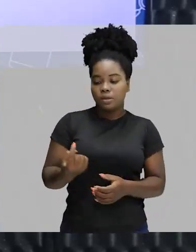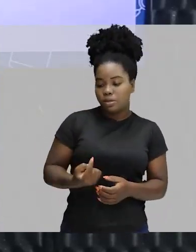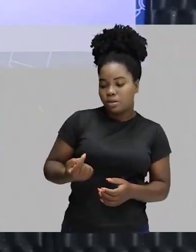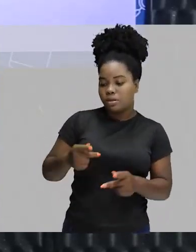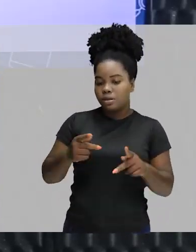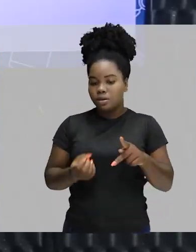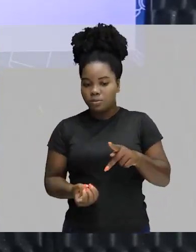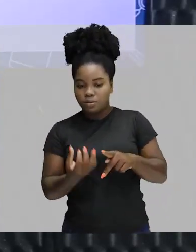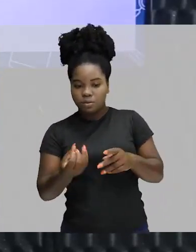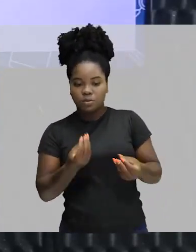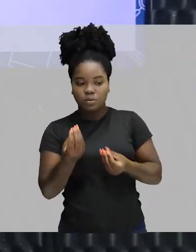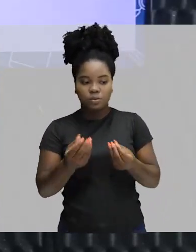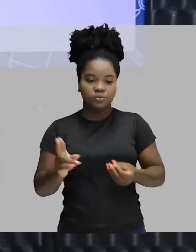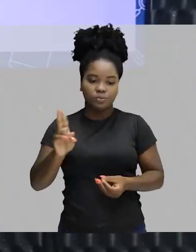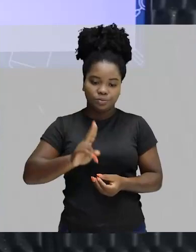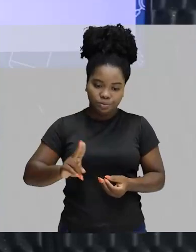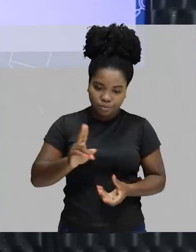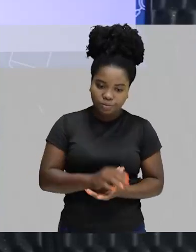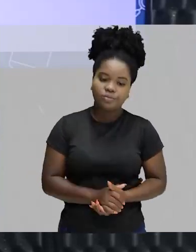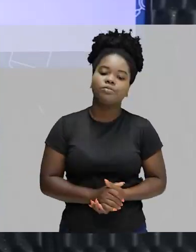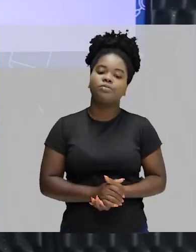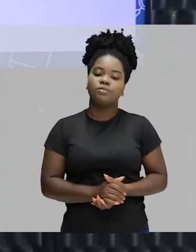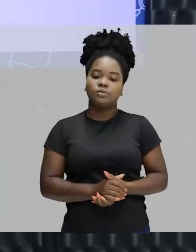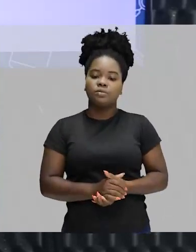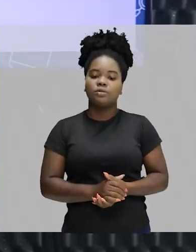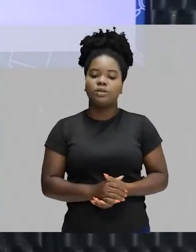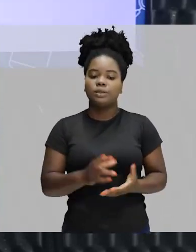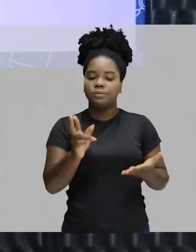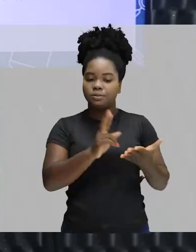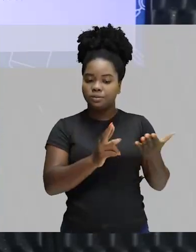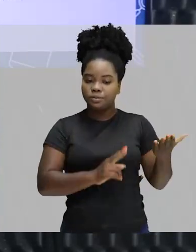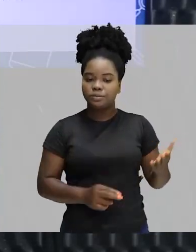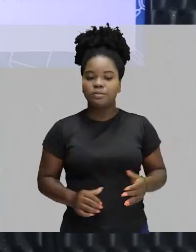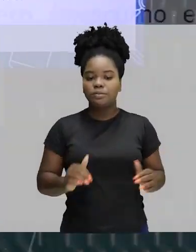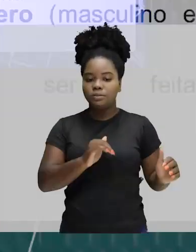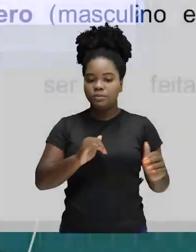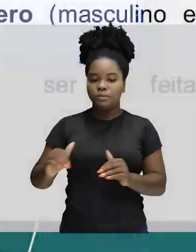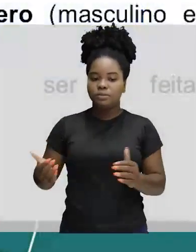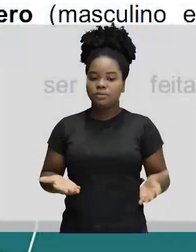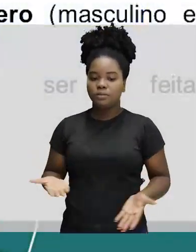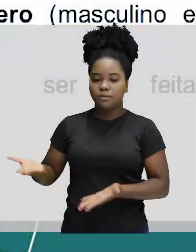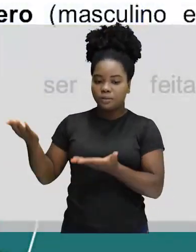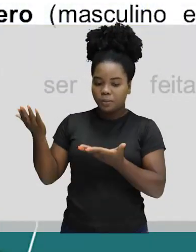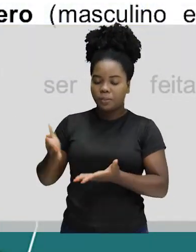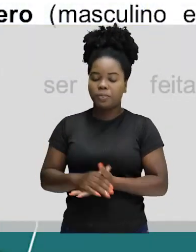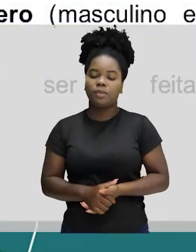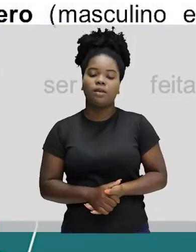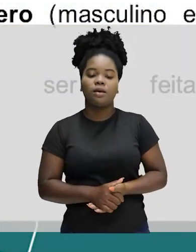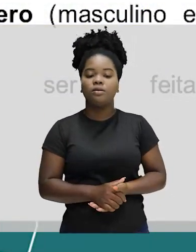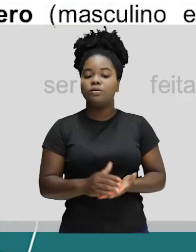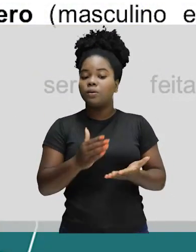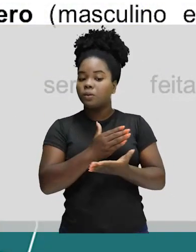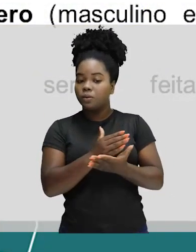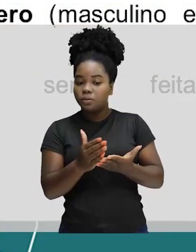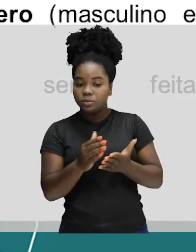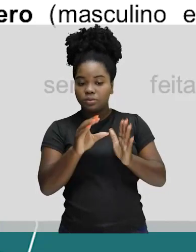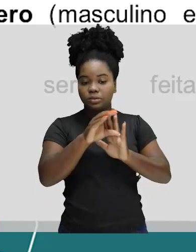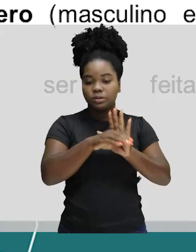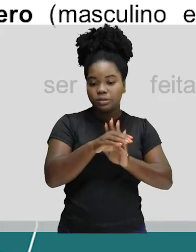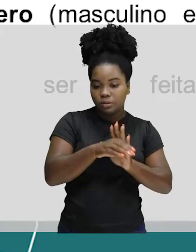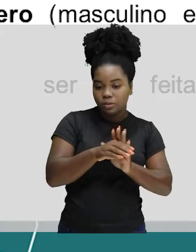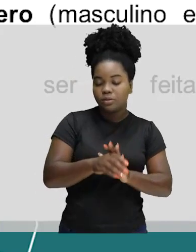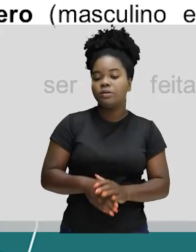utilizar esses numerais na nossa redação do Enem. Então começando aqui, relembrando o conceito,